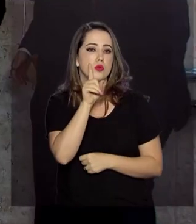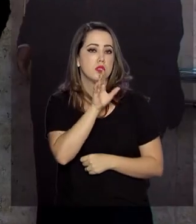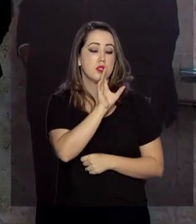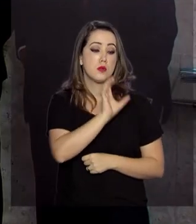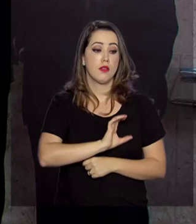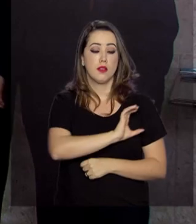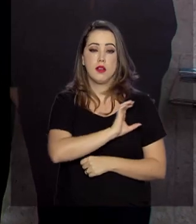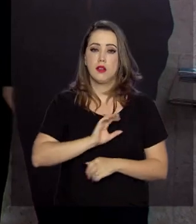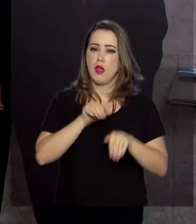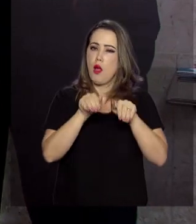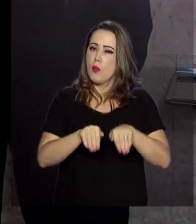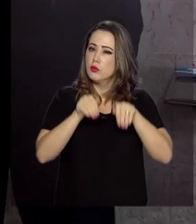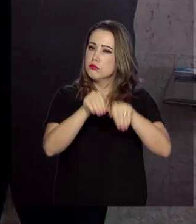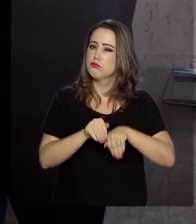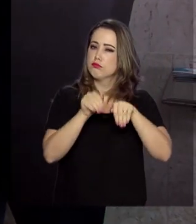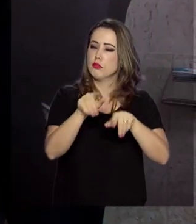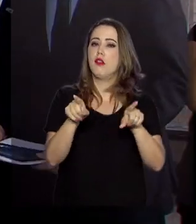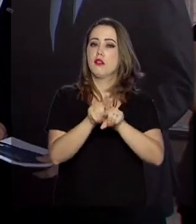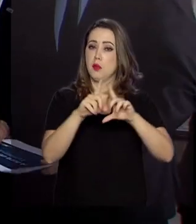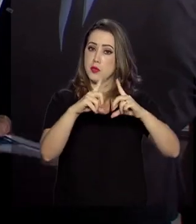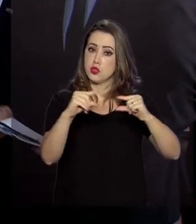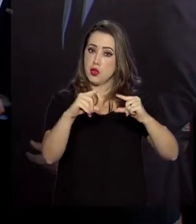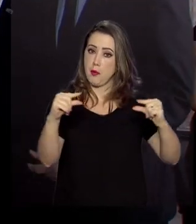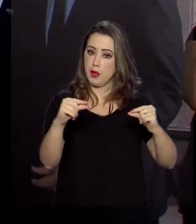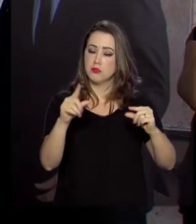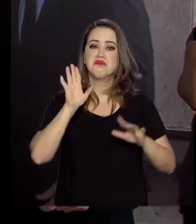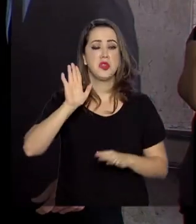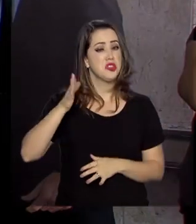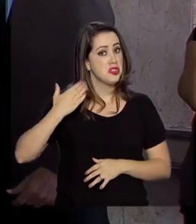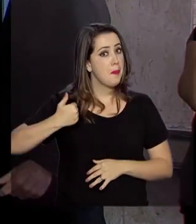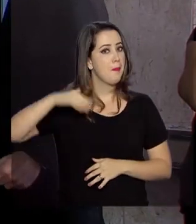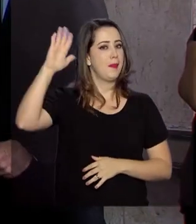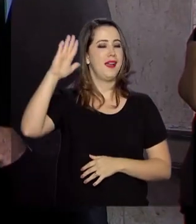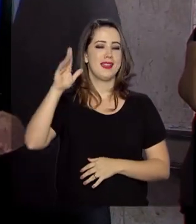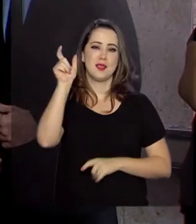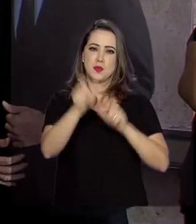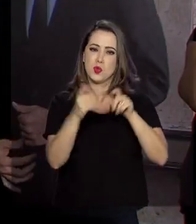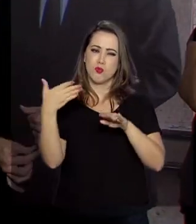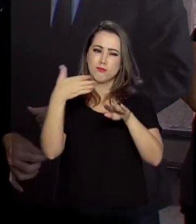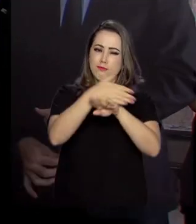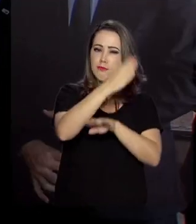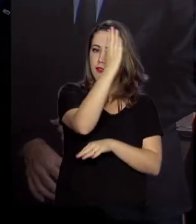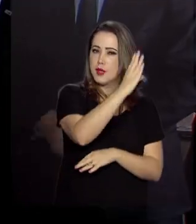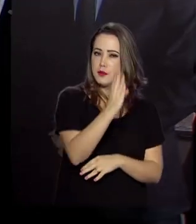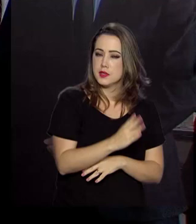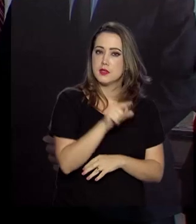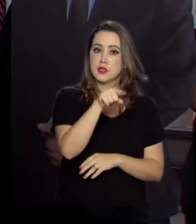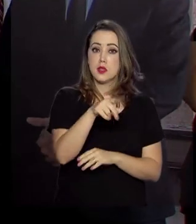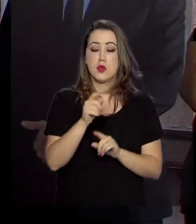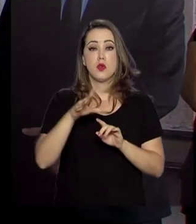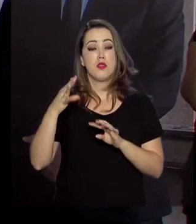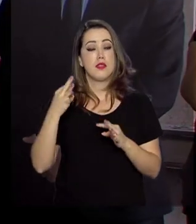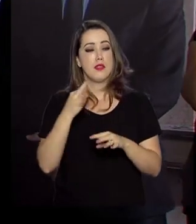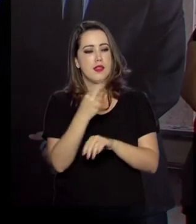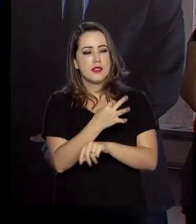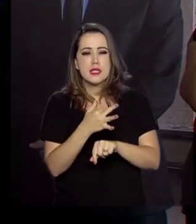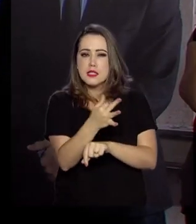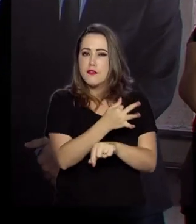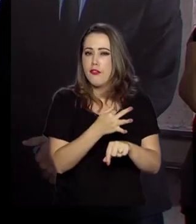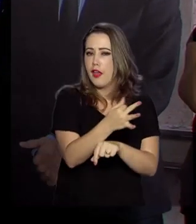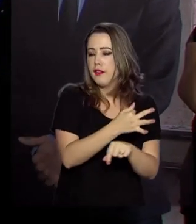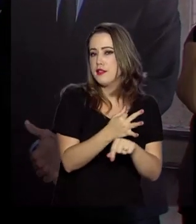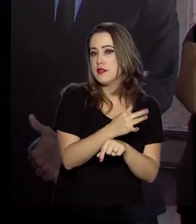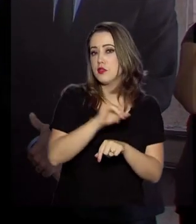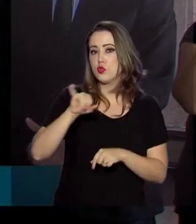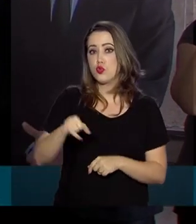Segundo representantes do setor, a medida já resultou no aumento de reservas de turistas para o Brasil nas férias do meio do ano.